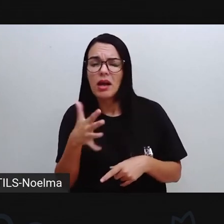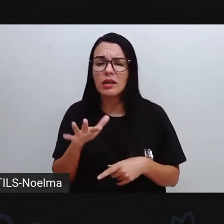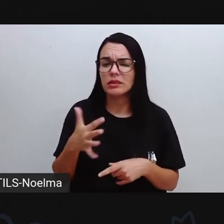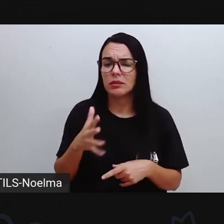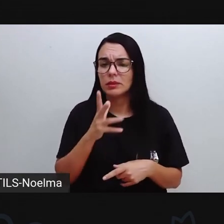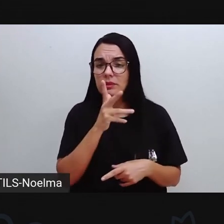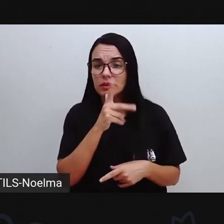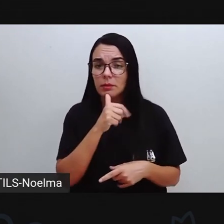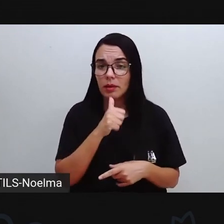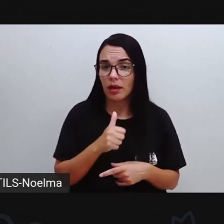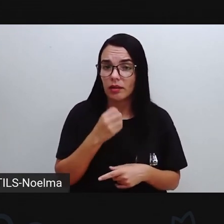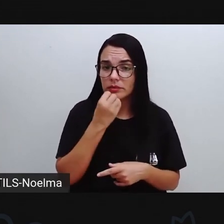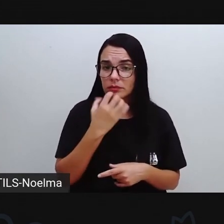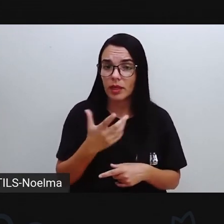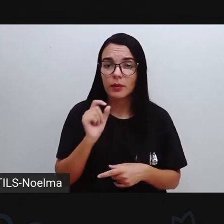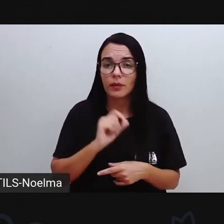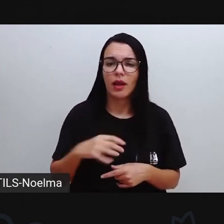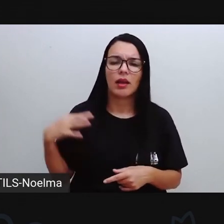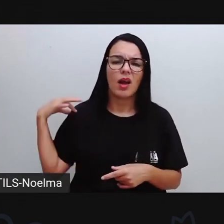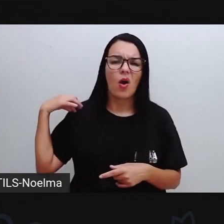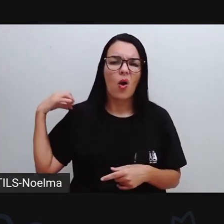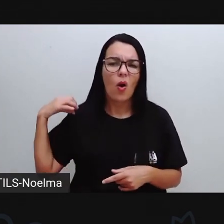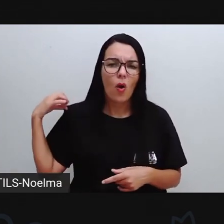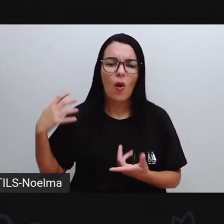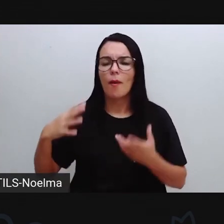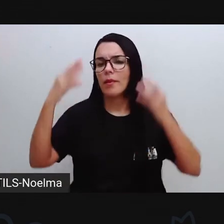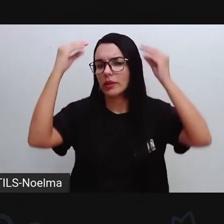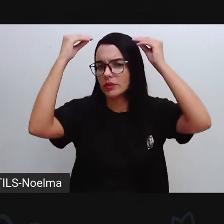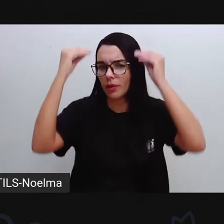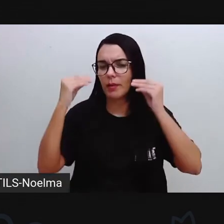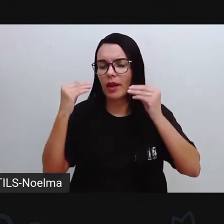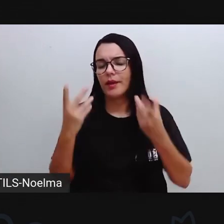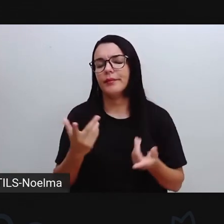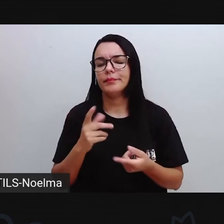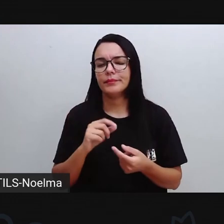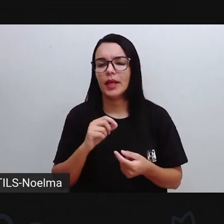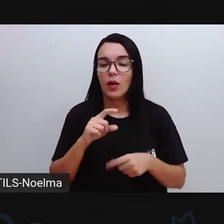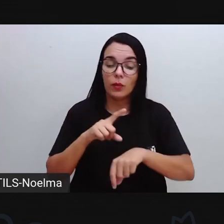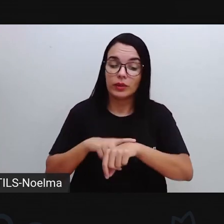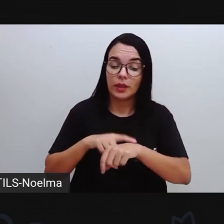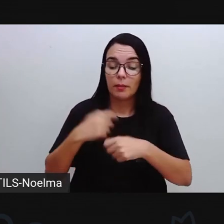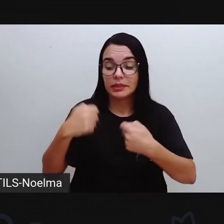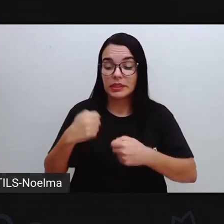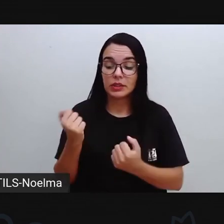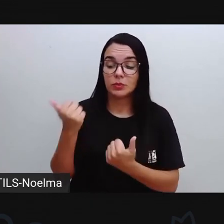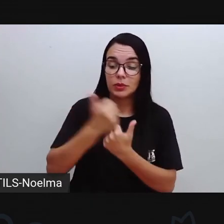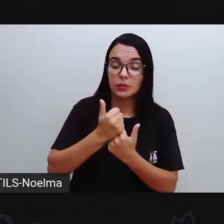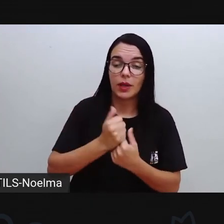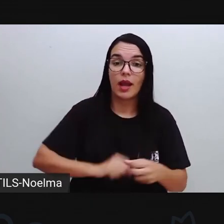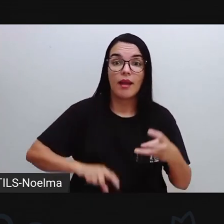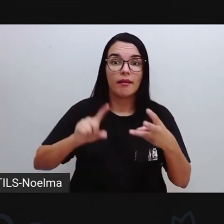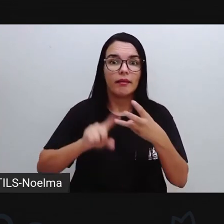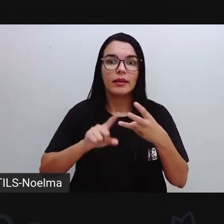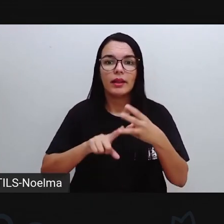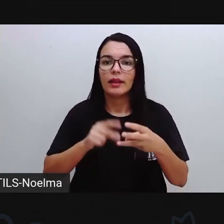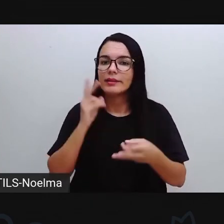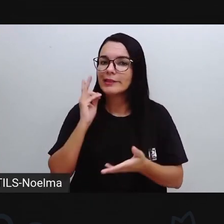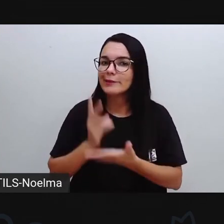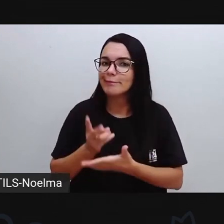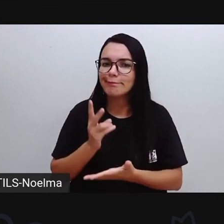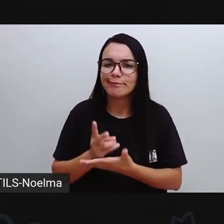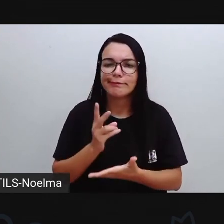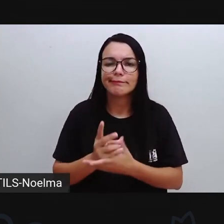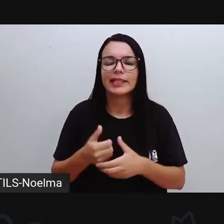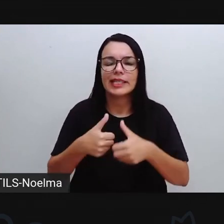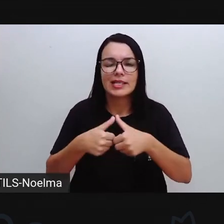utilizar aí mais de uma vez, porém se desgasta muito facilmente com o tempo que a gente precisa substituí-los. E os duráveis são aqueles que a gente pode